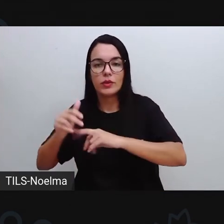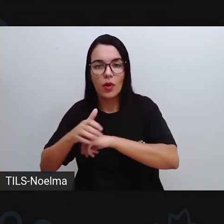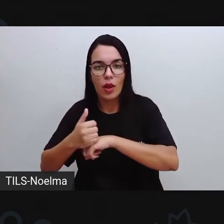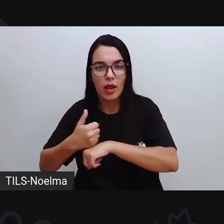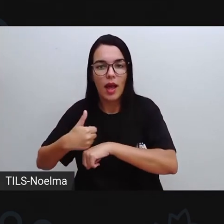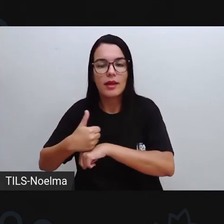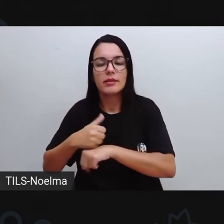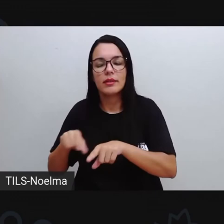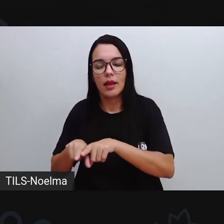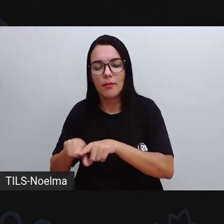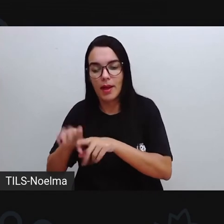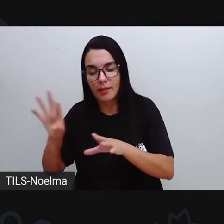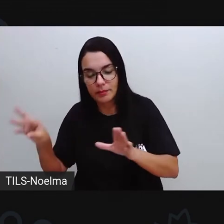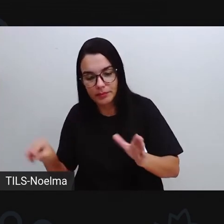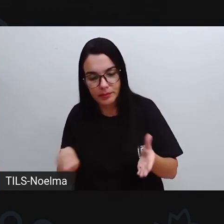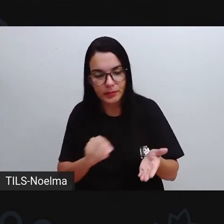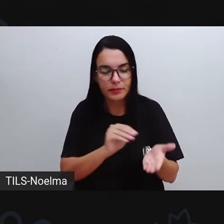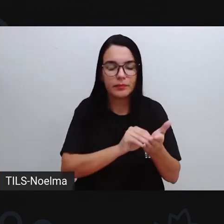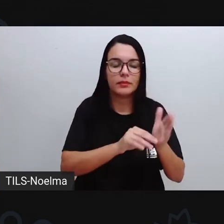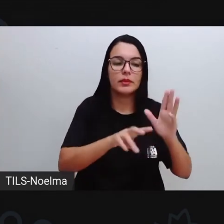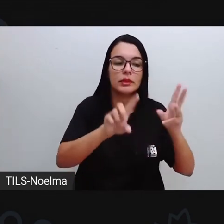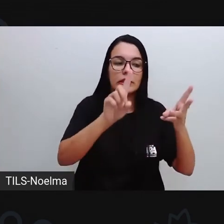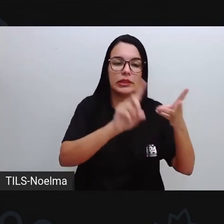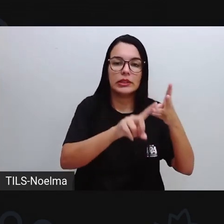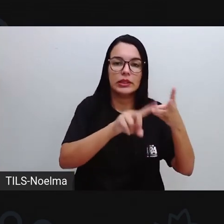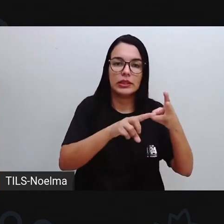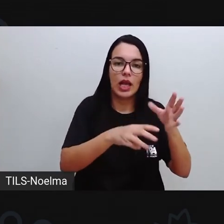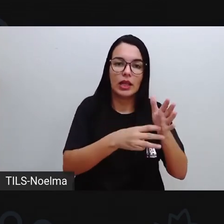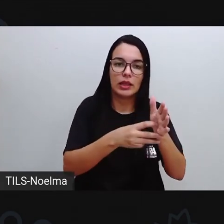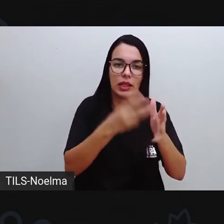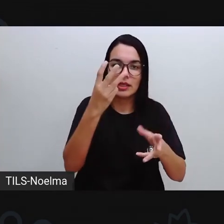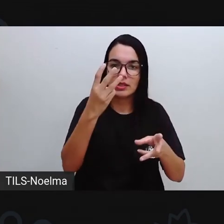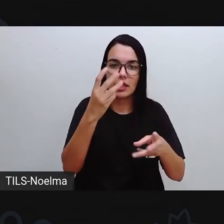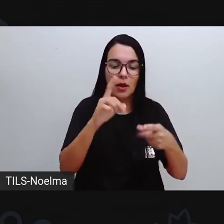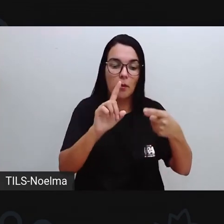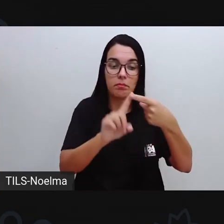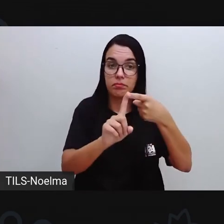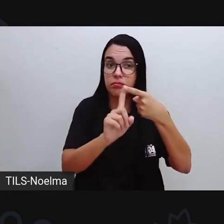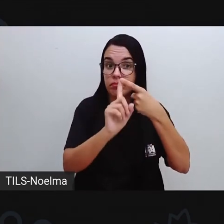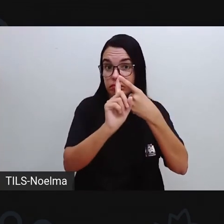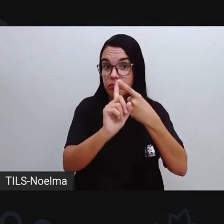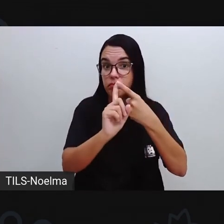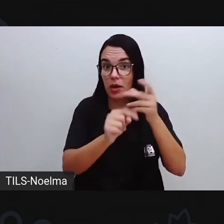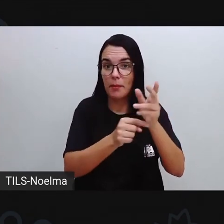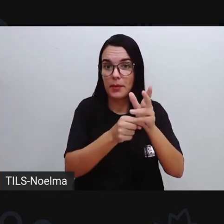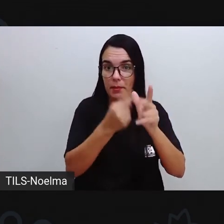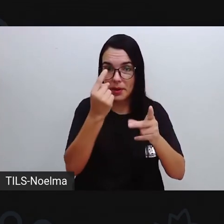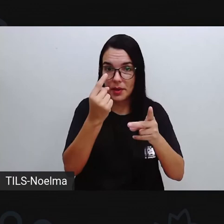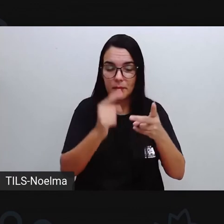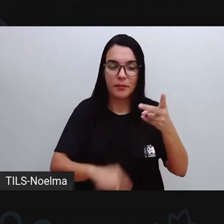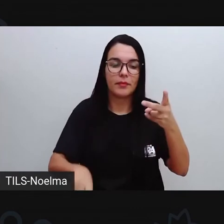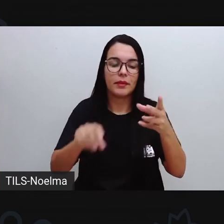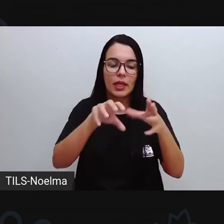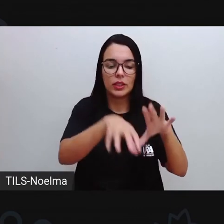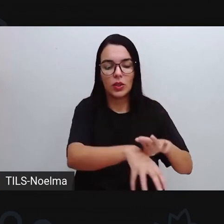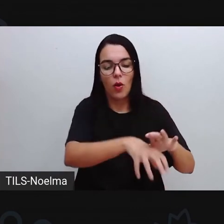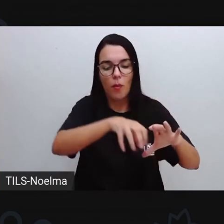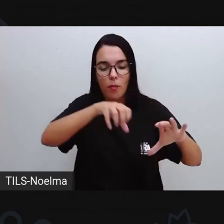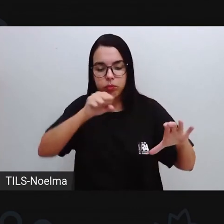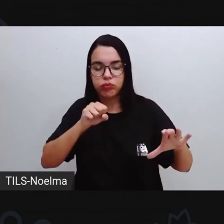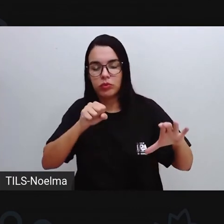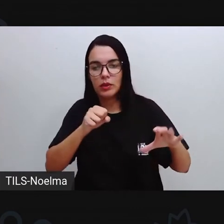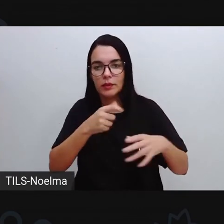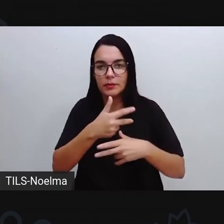do setor terciário, que é o terceiro, ó. Primário, primeiro. Extração de matéria-prima.